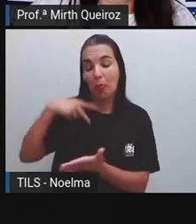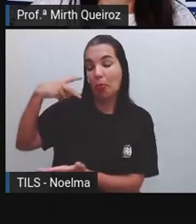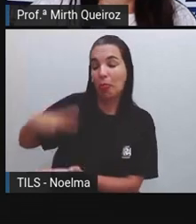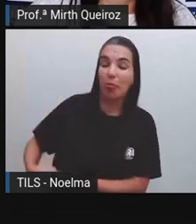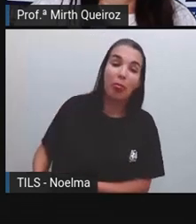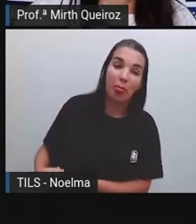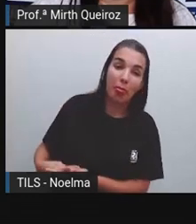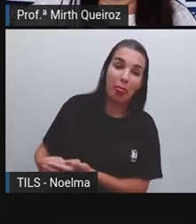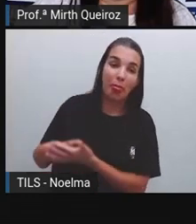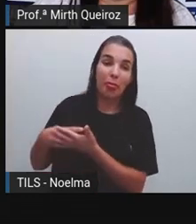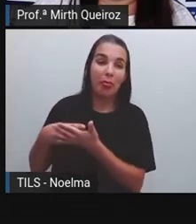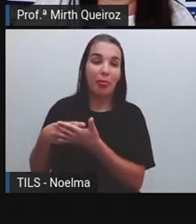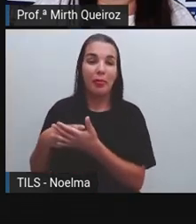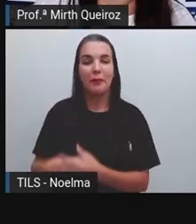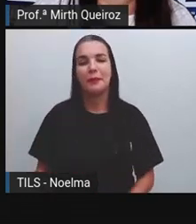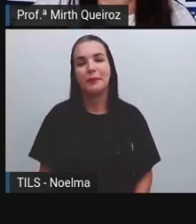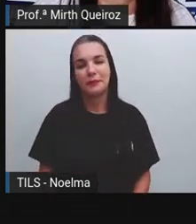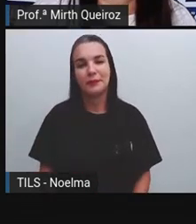todo machucado.